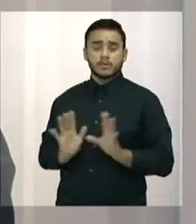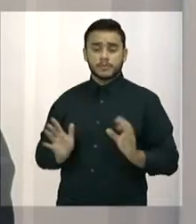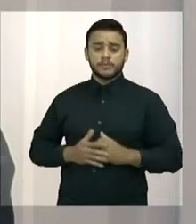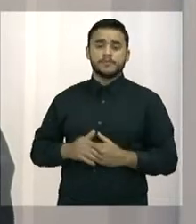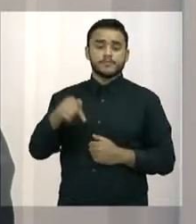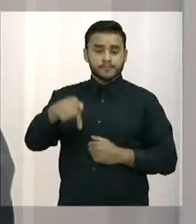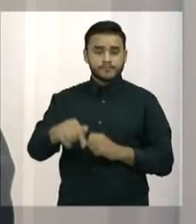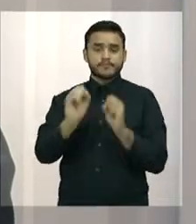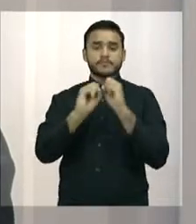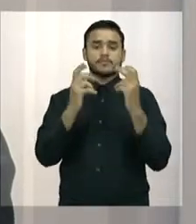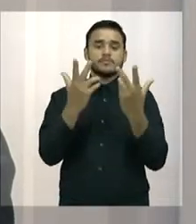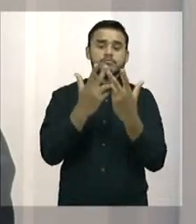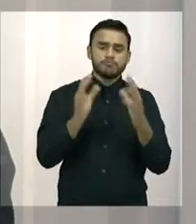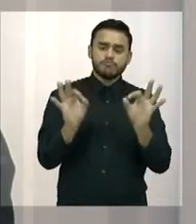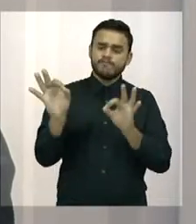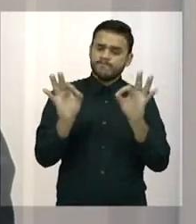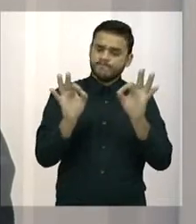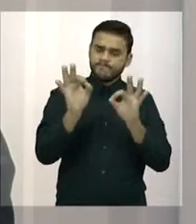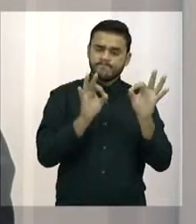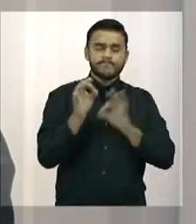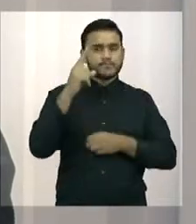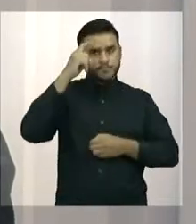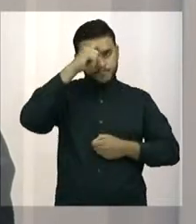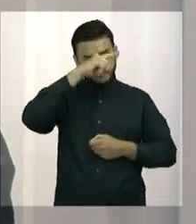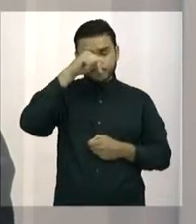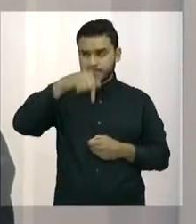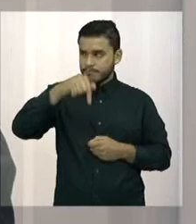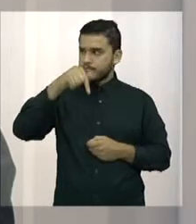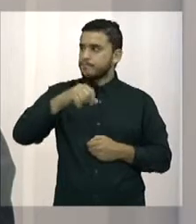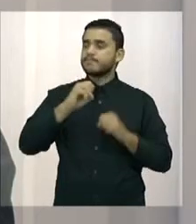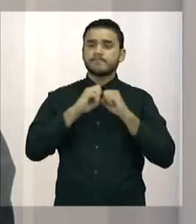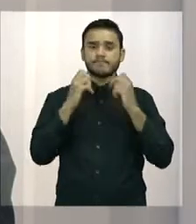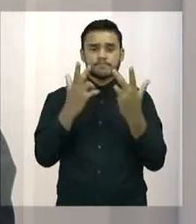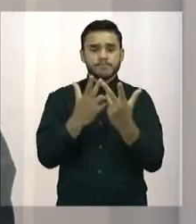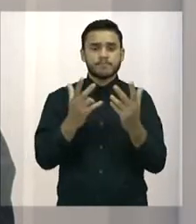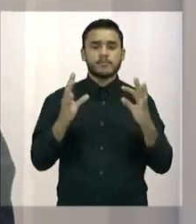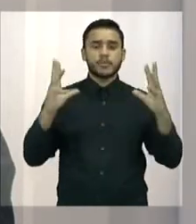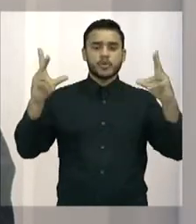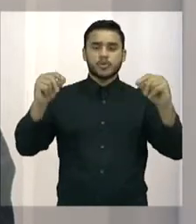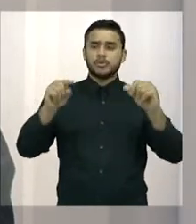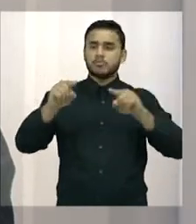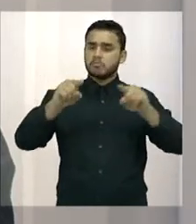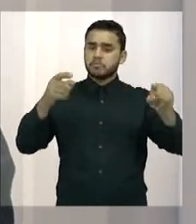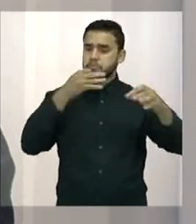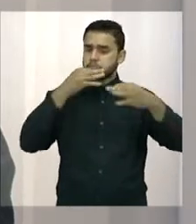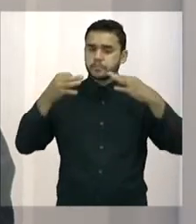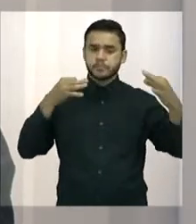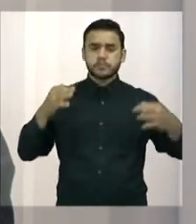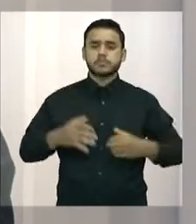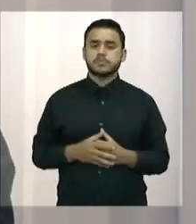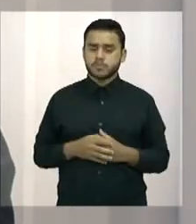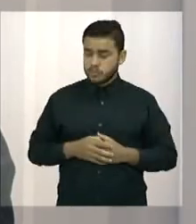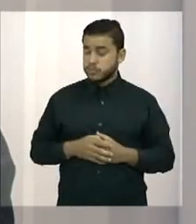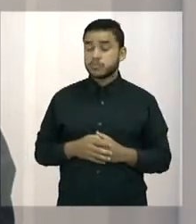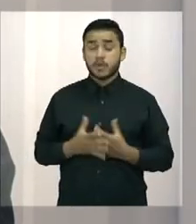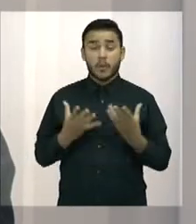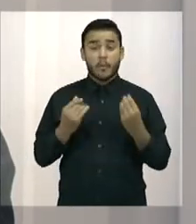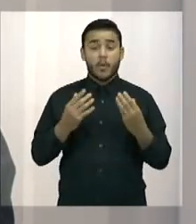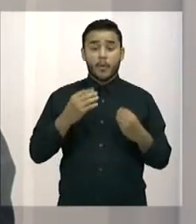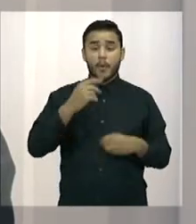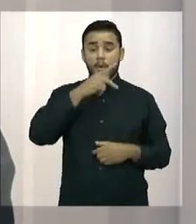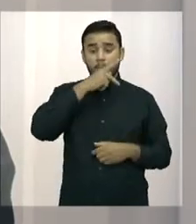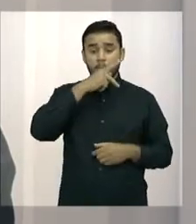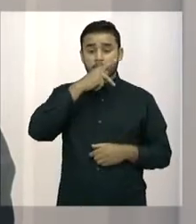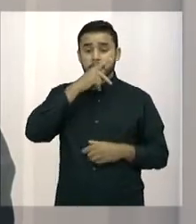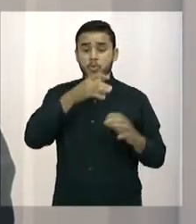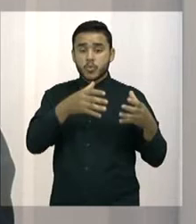Está entendendo? São vários pensamentos, todos têm que ser respeitados. Muitos partidos, né? Muitos partidos, muitos